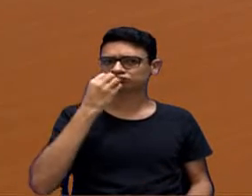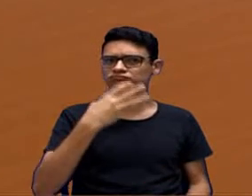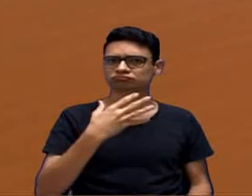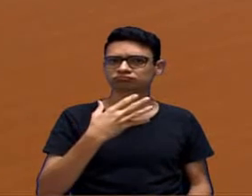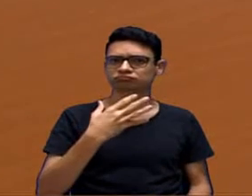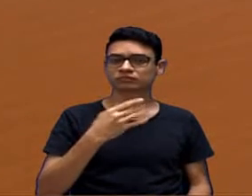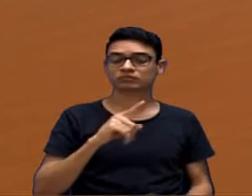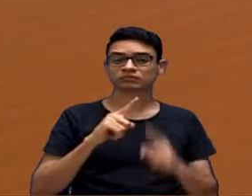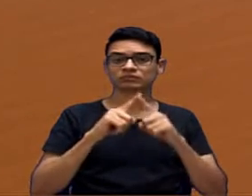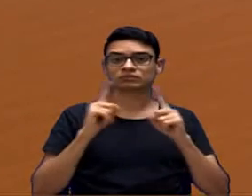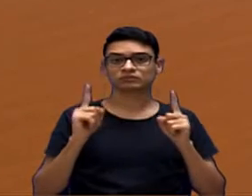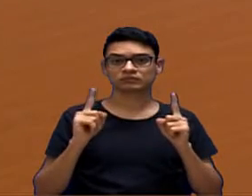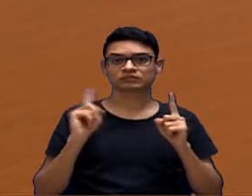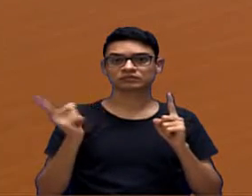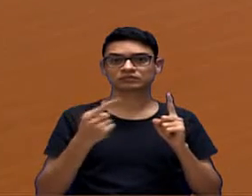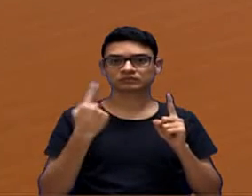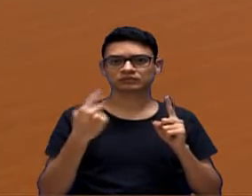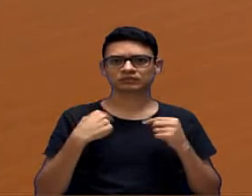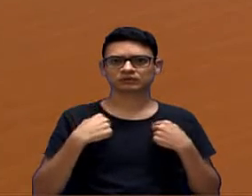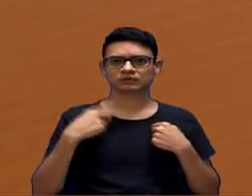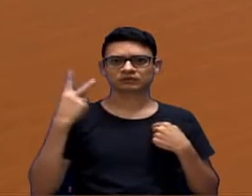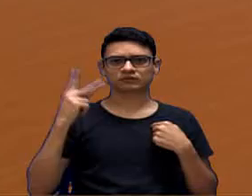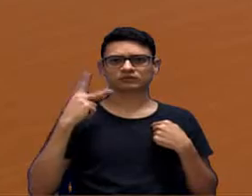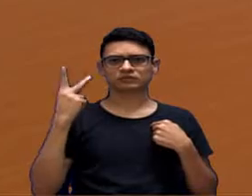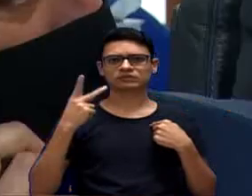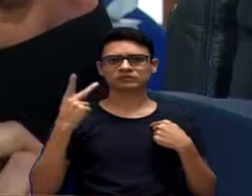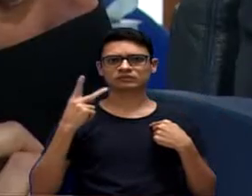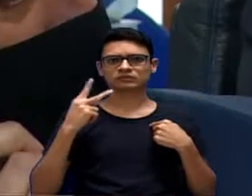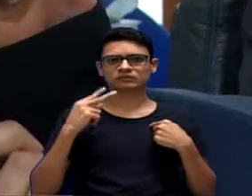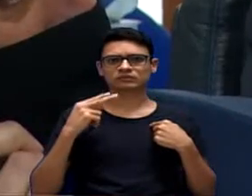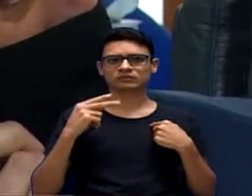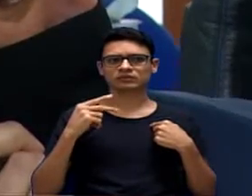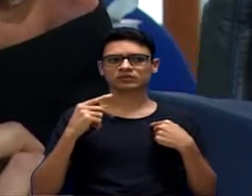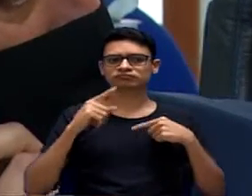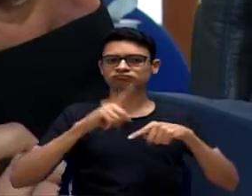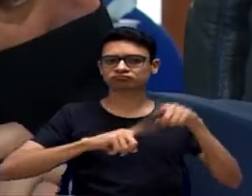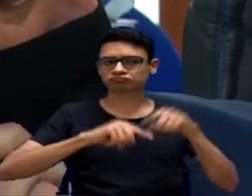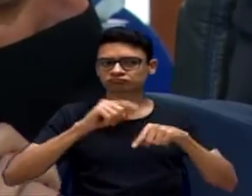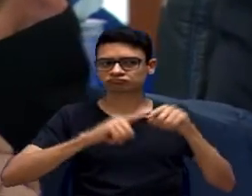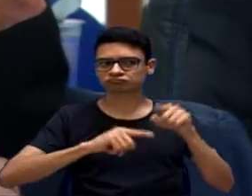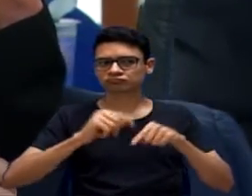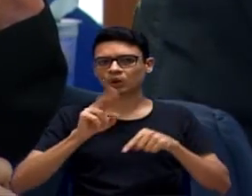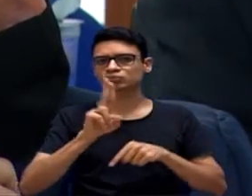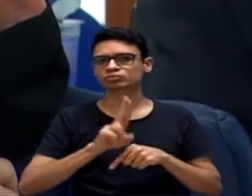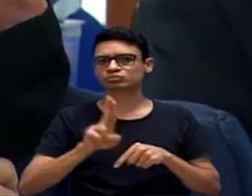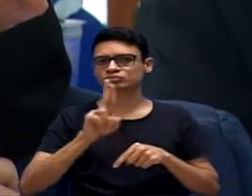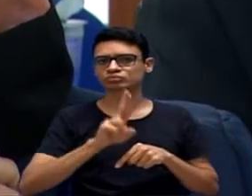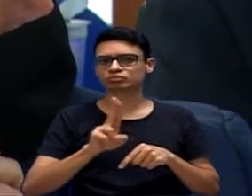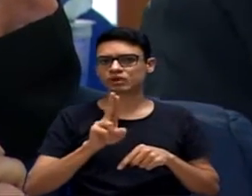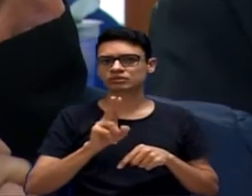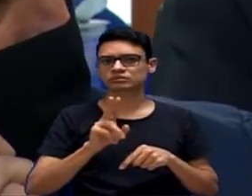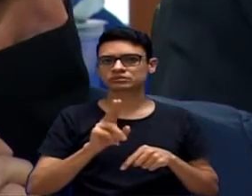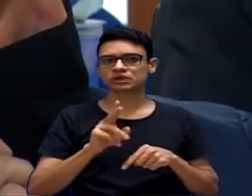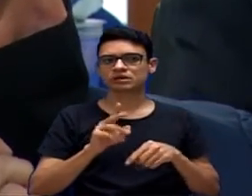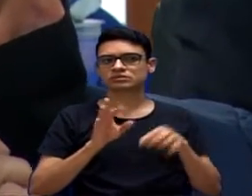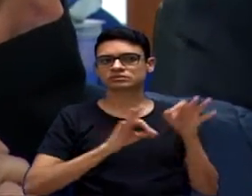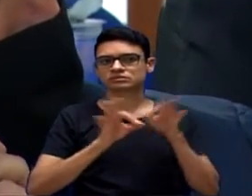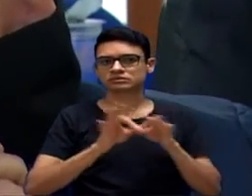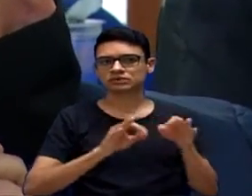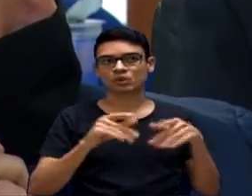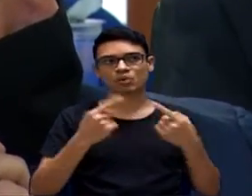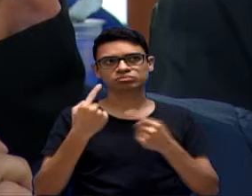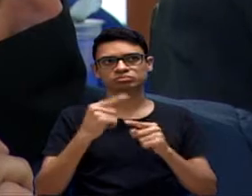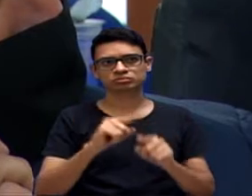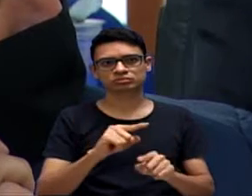mas a gente, eu como vereador, tenho utilizado aqui algumas ferramentas, muitas vezes a coloca um projeto, ou quando a gente vai contra algum